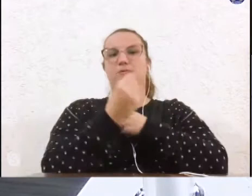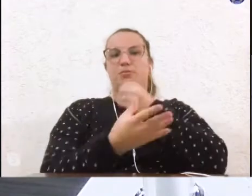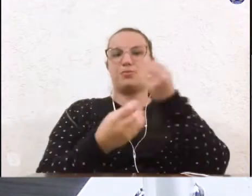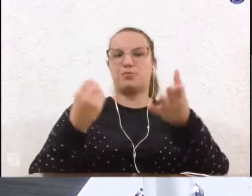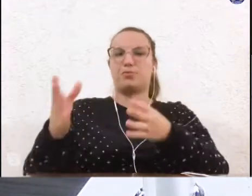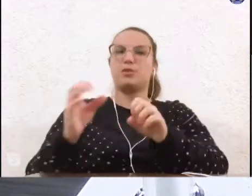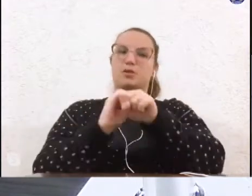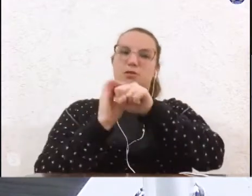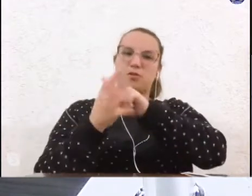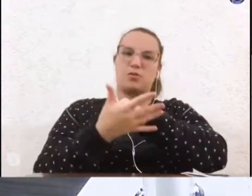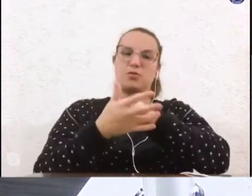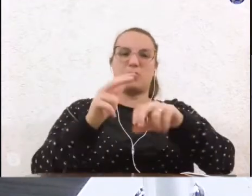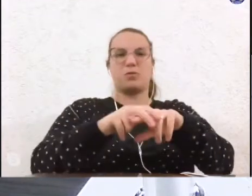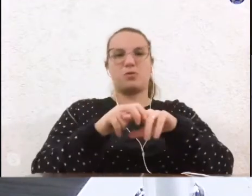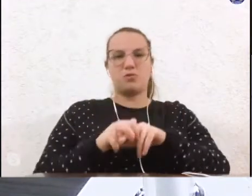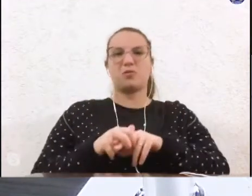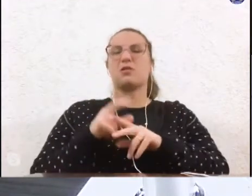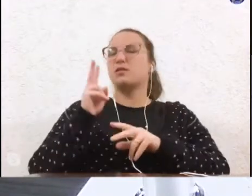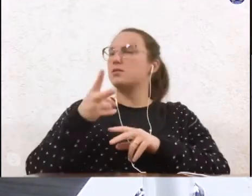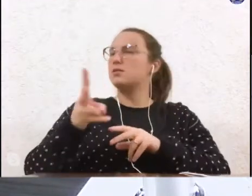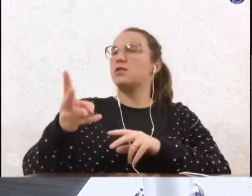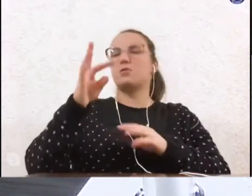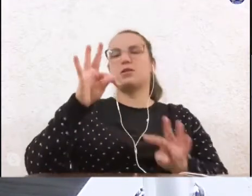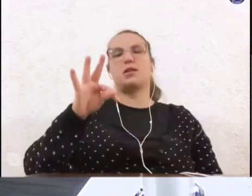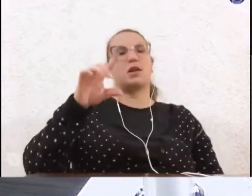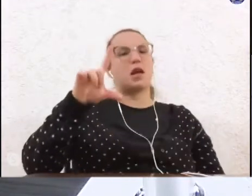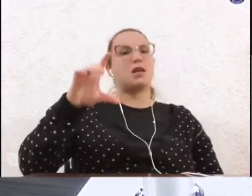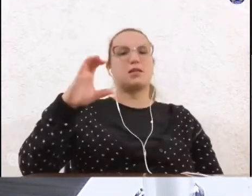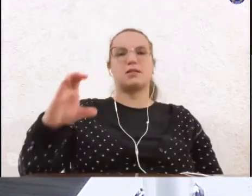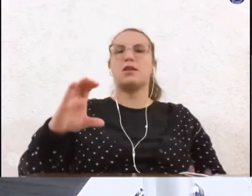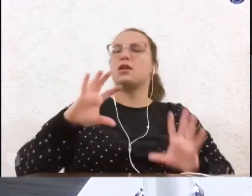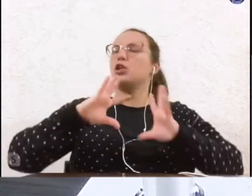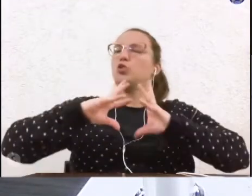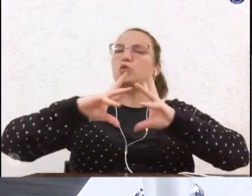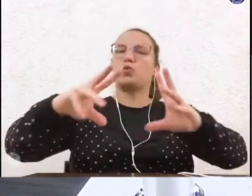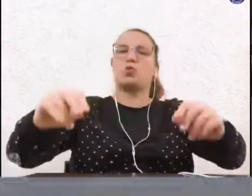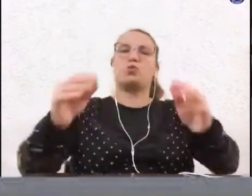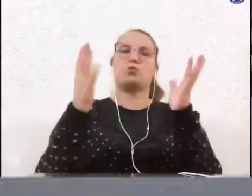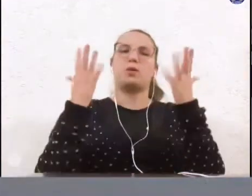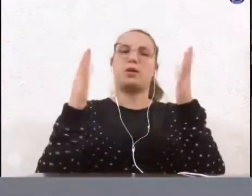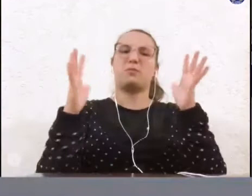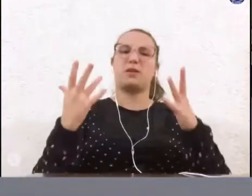Sempre encontramos um da família TLCista. Então, parabéns a todo o movimento. Obrigada.